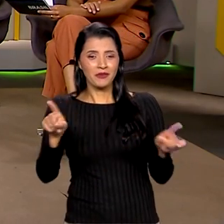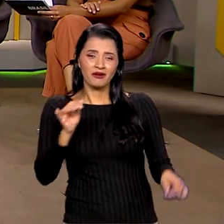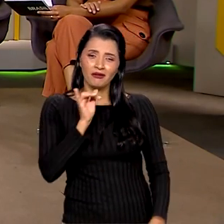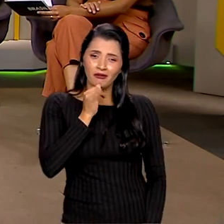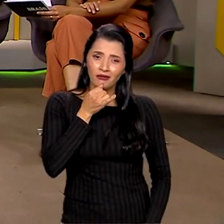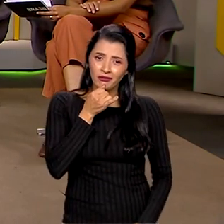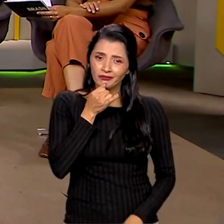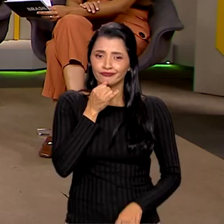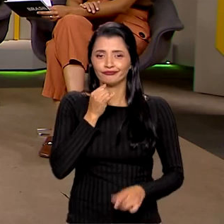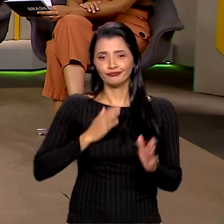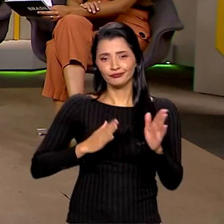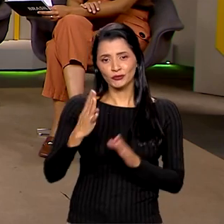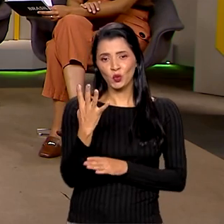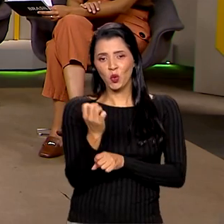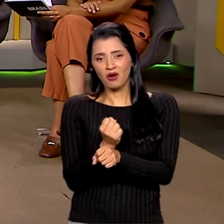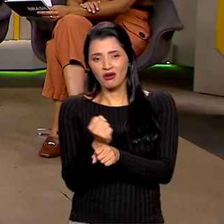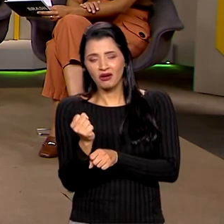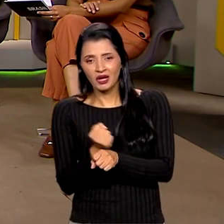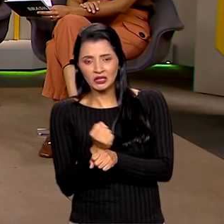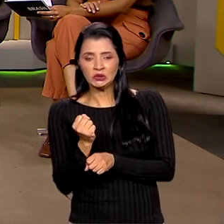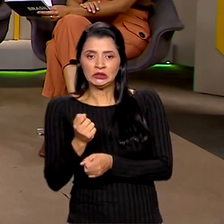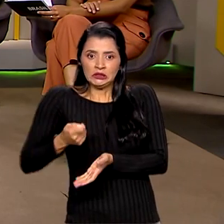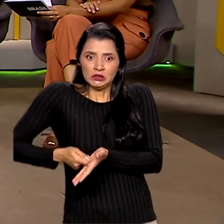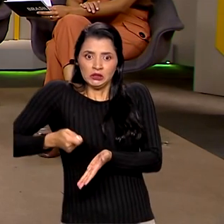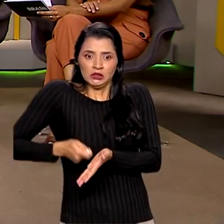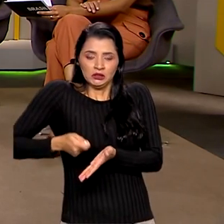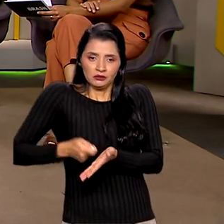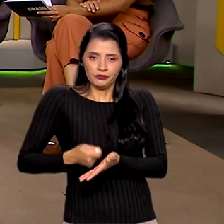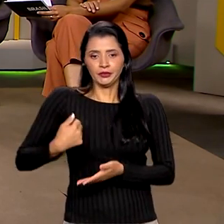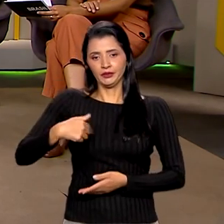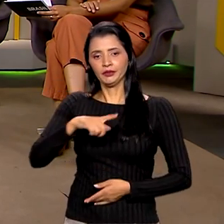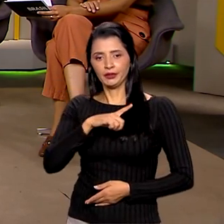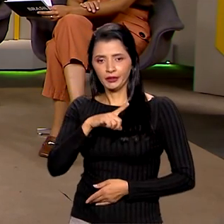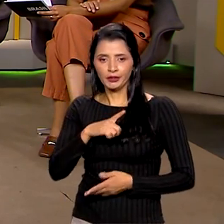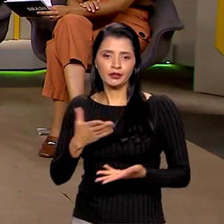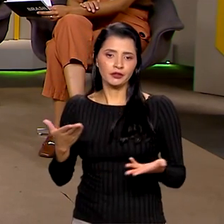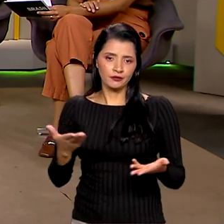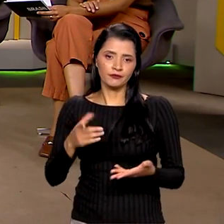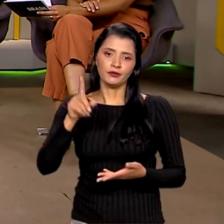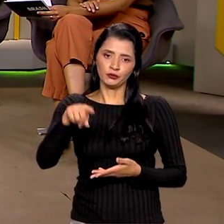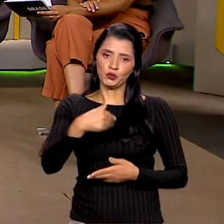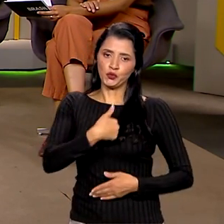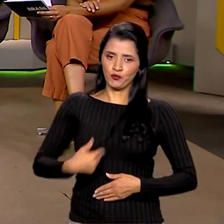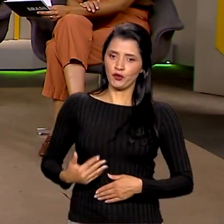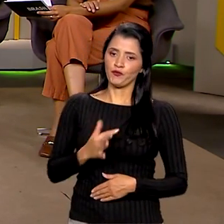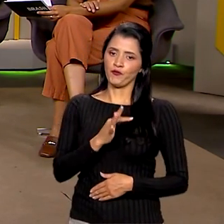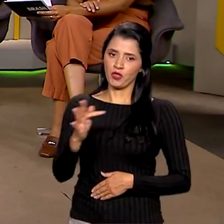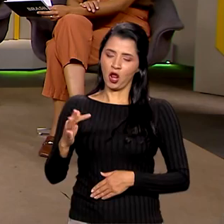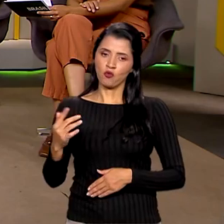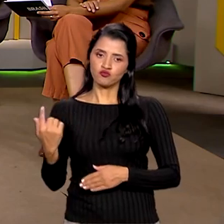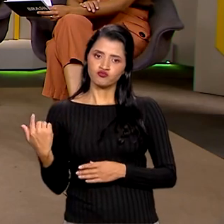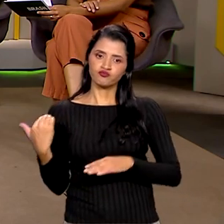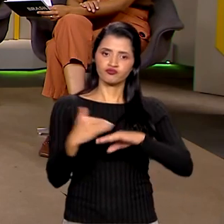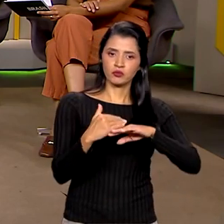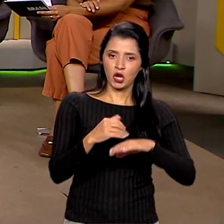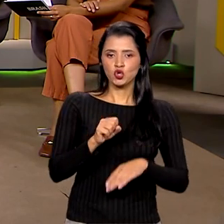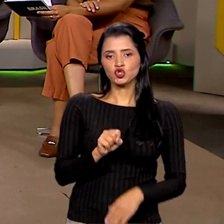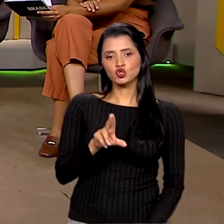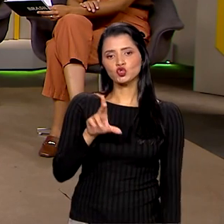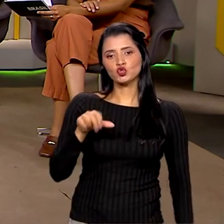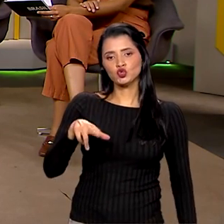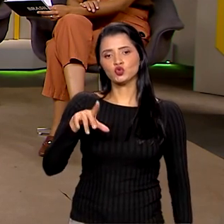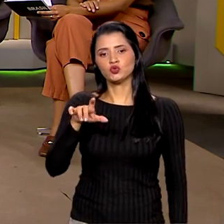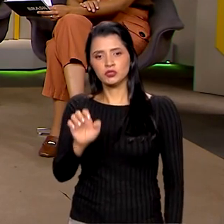quatro anos, a partir de uma relação mais tensionada que a gente teve do governo federal com a Sudene, a gente viu